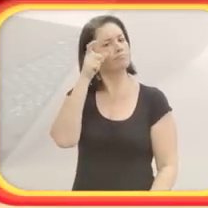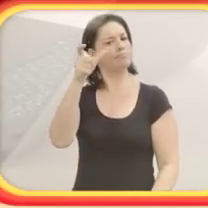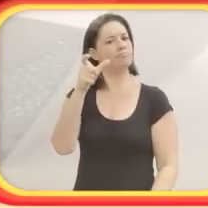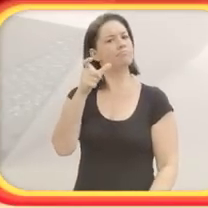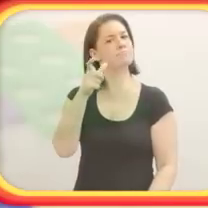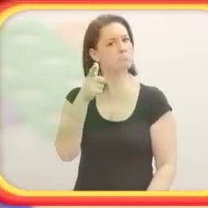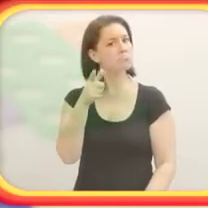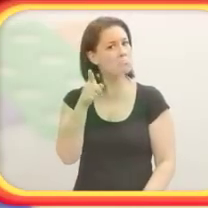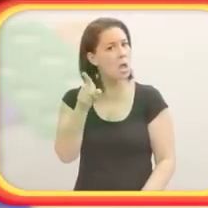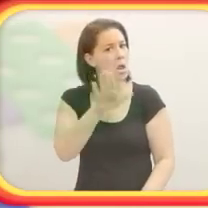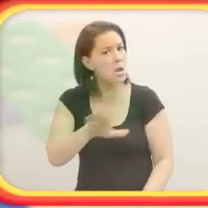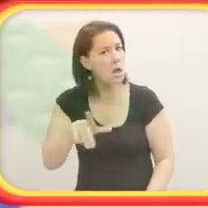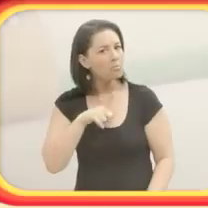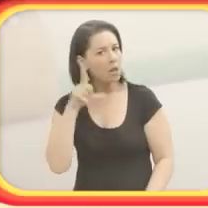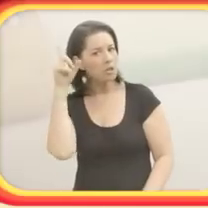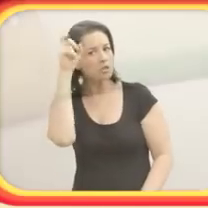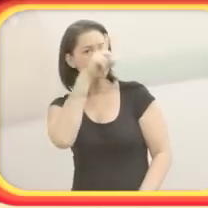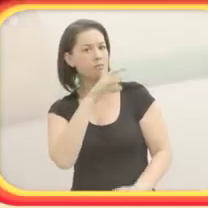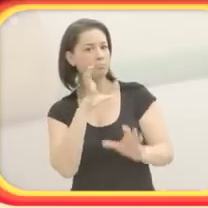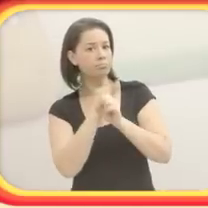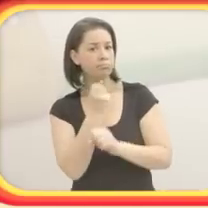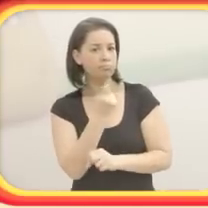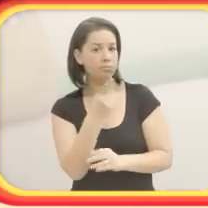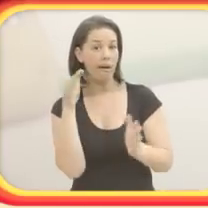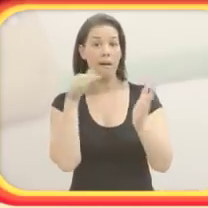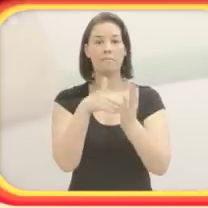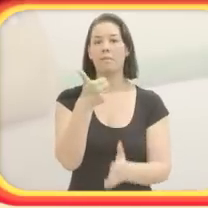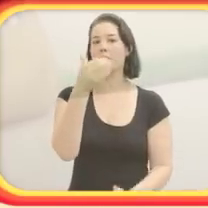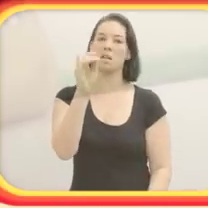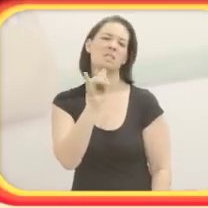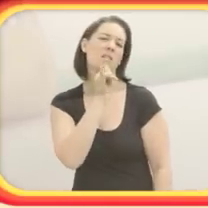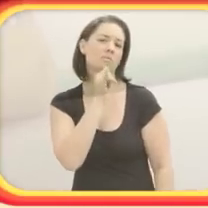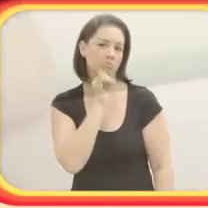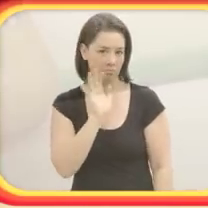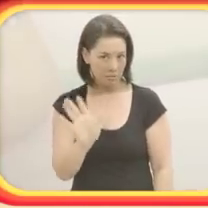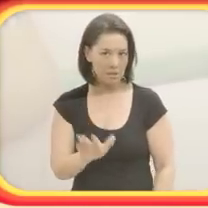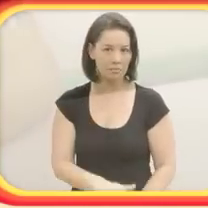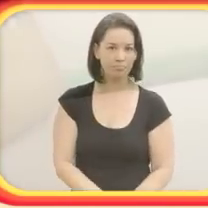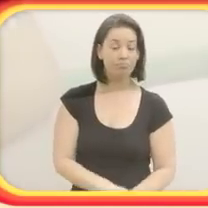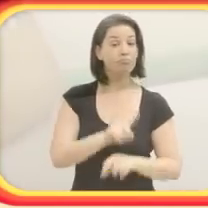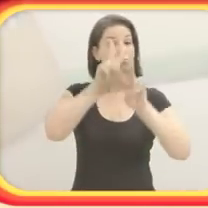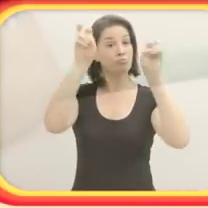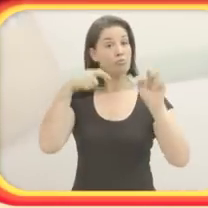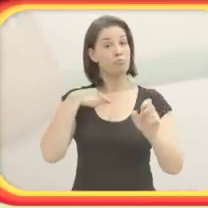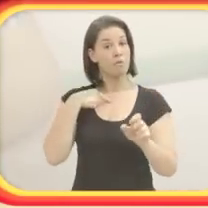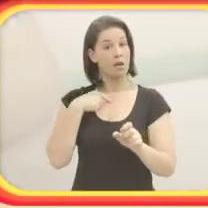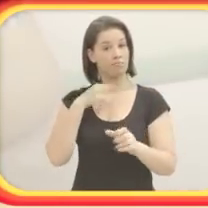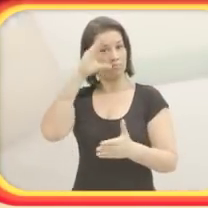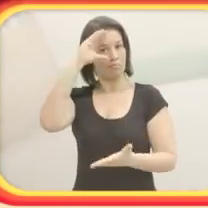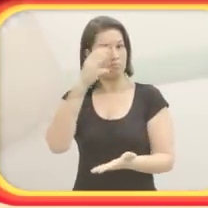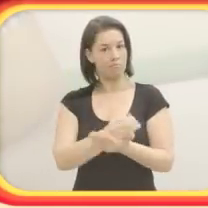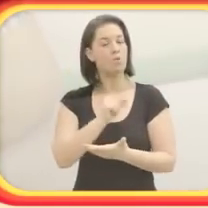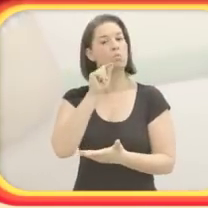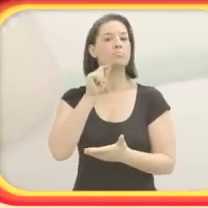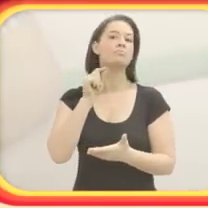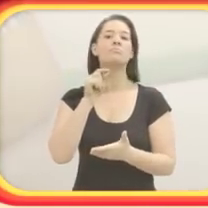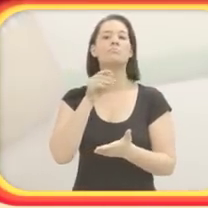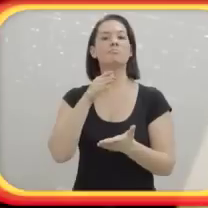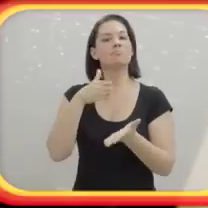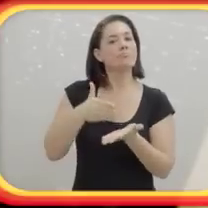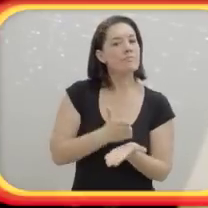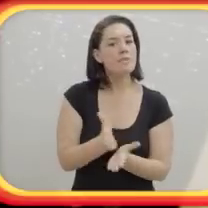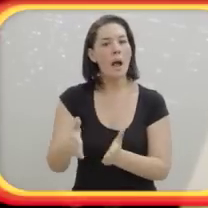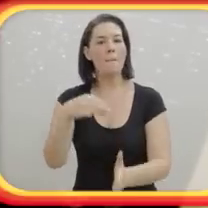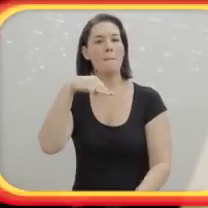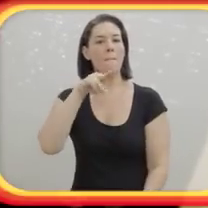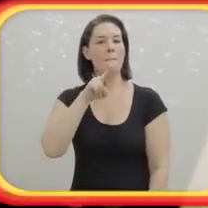dificuldades com contagem. Aquilo me intrigou, né? Ou seja, as crianças tinham dificuldades de contagem até 10, por exemplo.